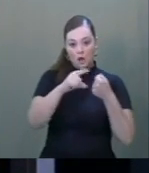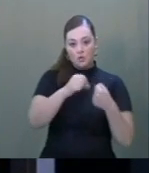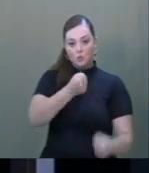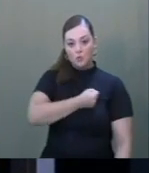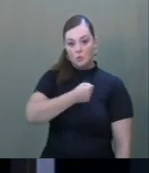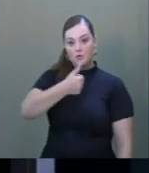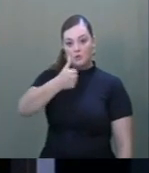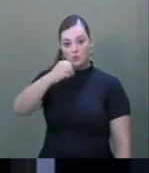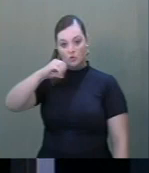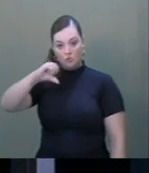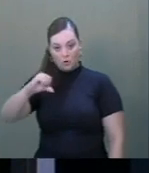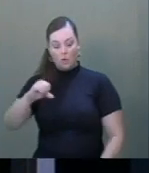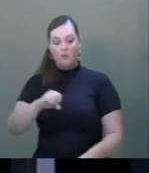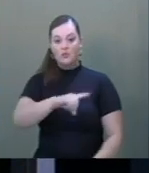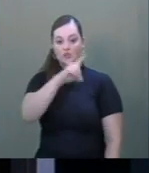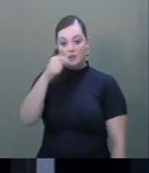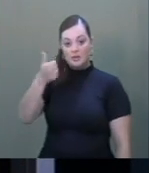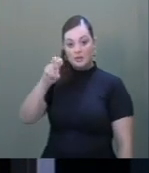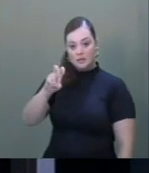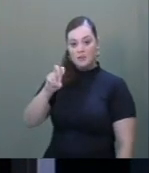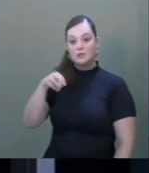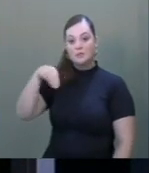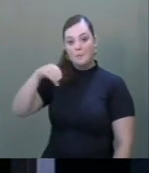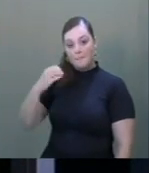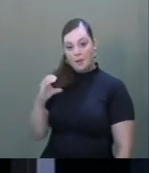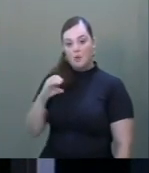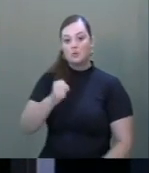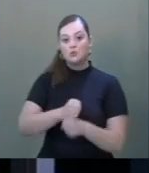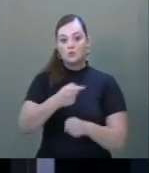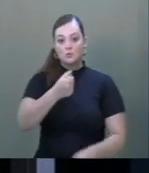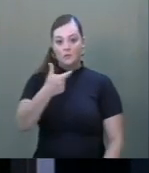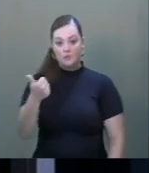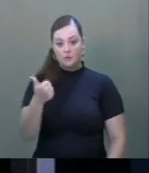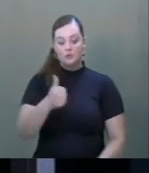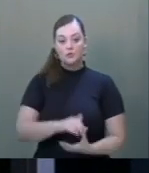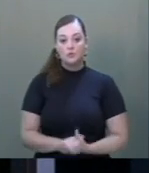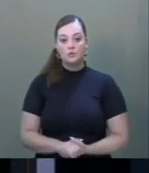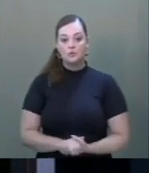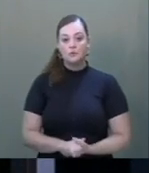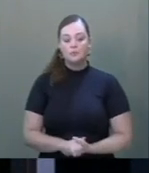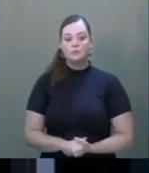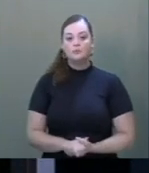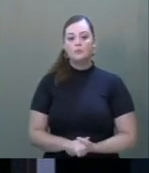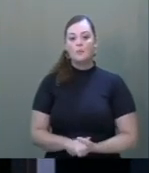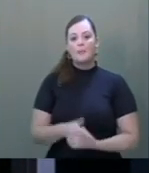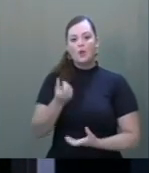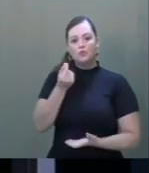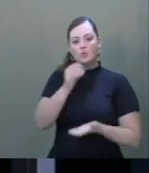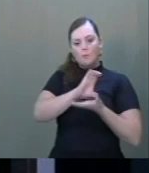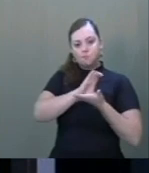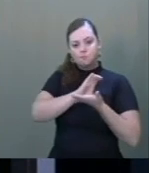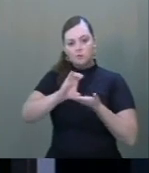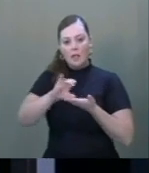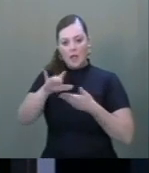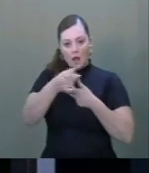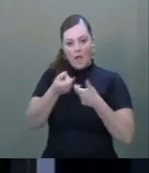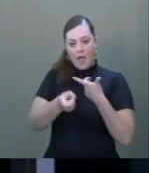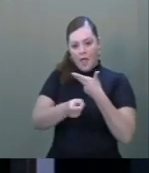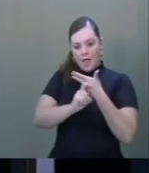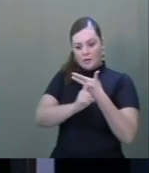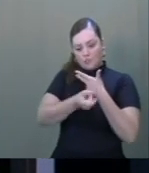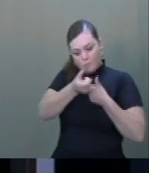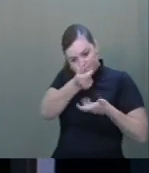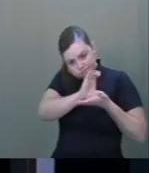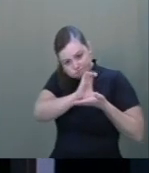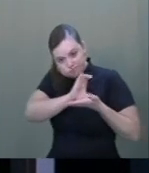março de 2021, para estabelecer o superávit financeiro dos fundos públicos do Poder Executivo como fonte de recursos